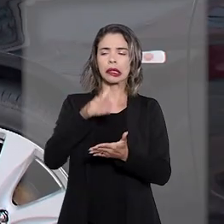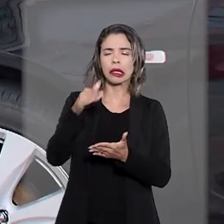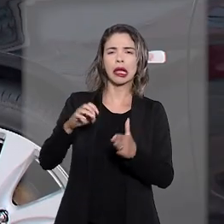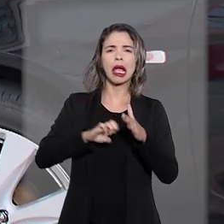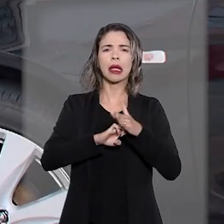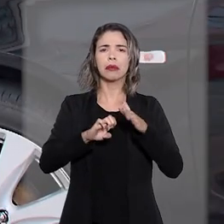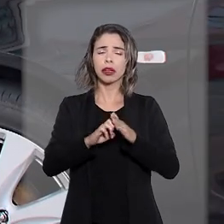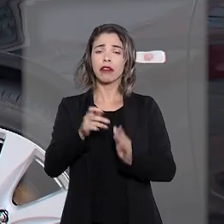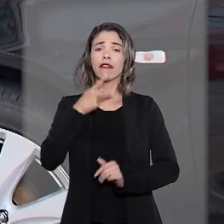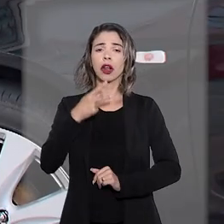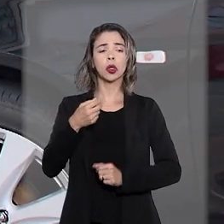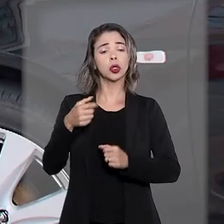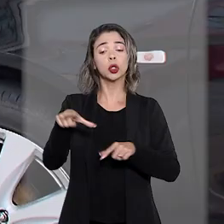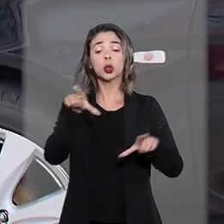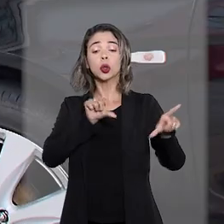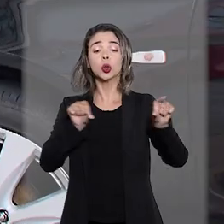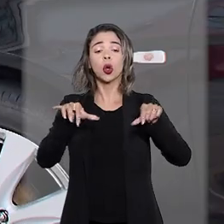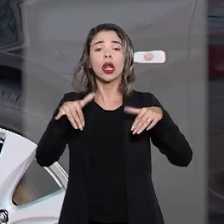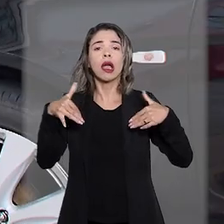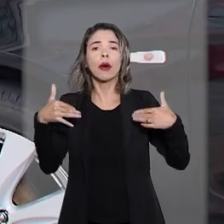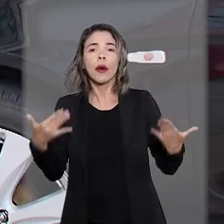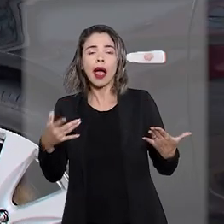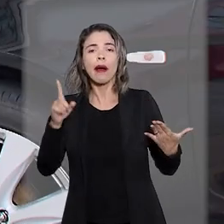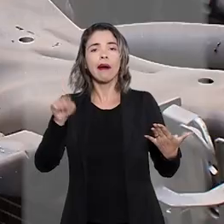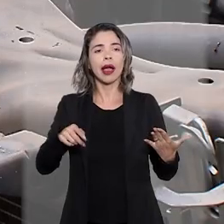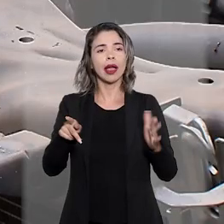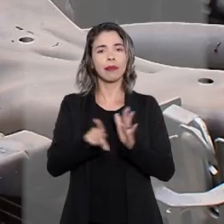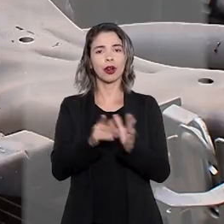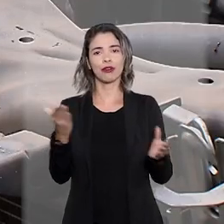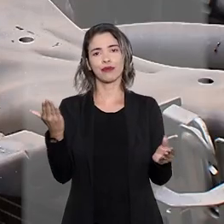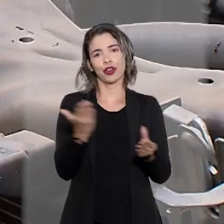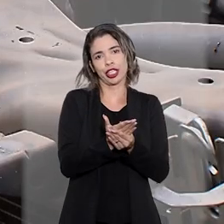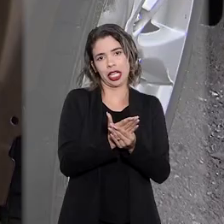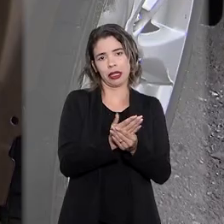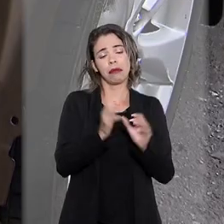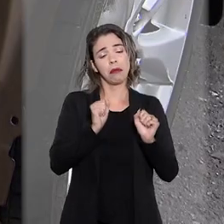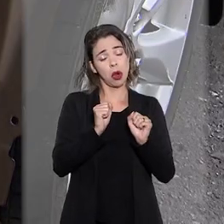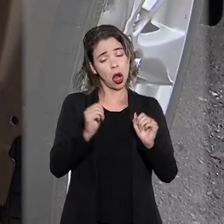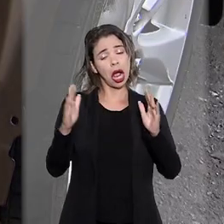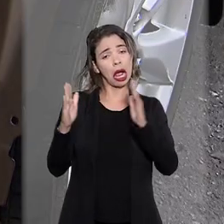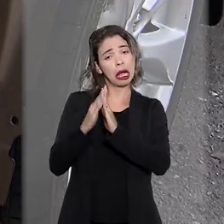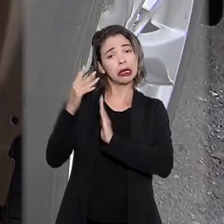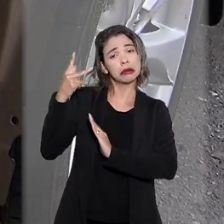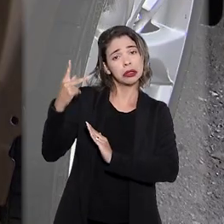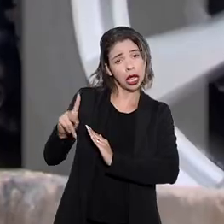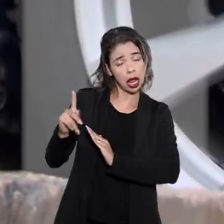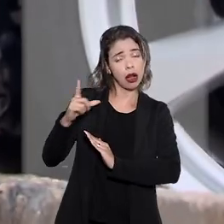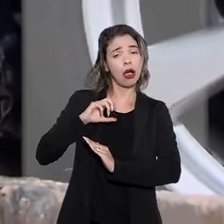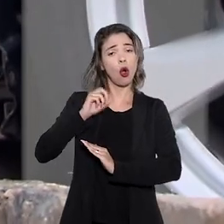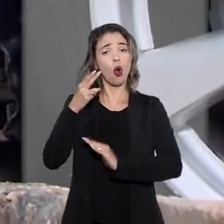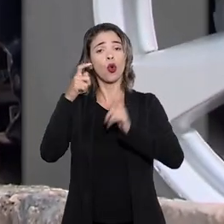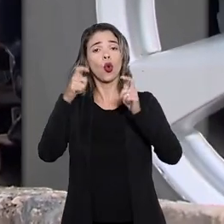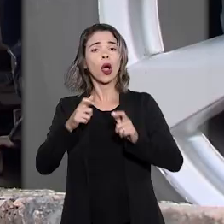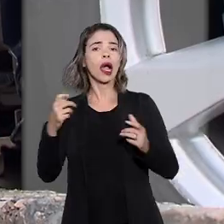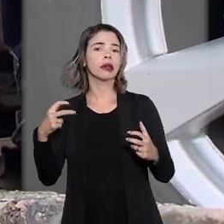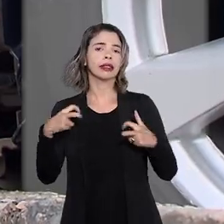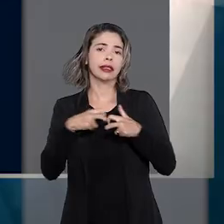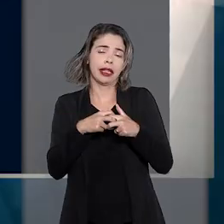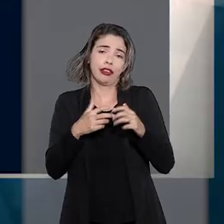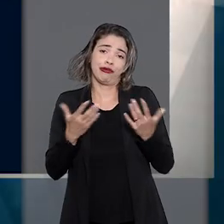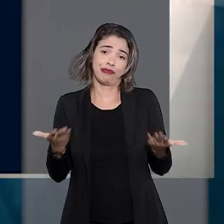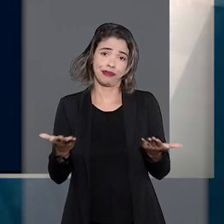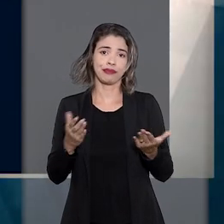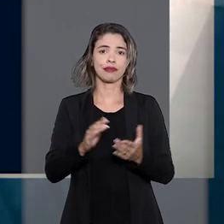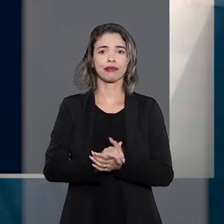a empresa alegou que teria o direito de escolher o foro para ajuizar a demanda, seja no próprio domicílio ou no local do acidente.